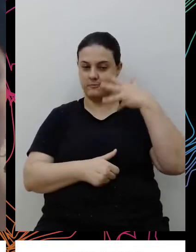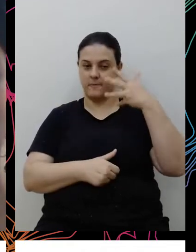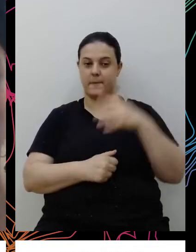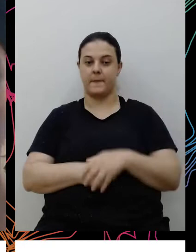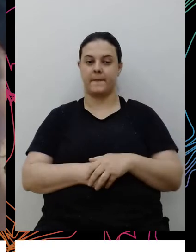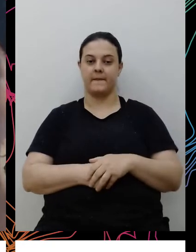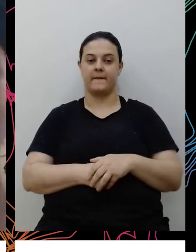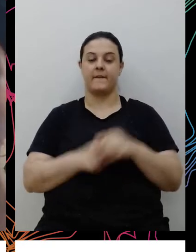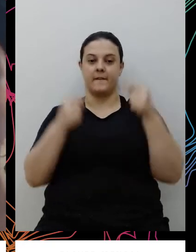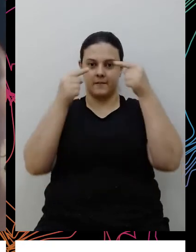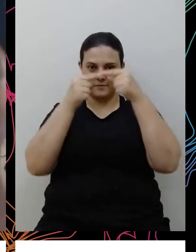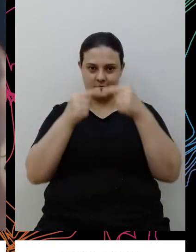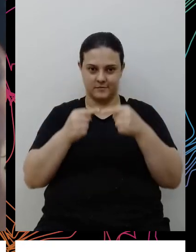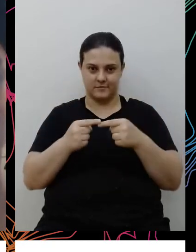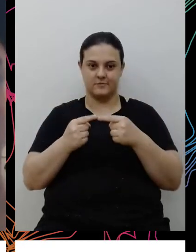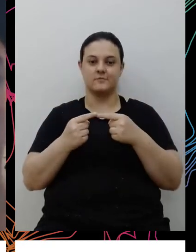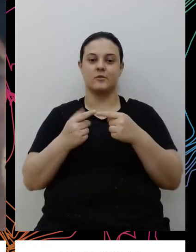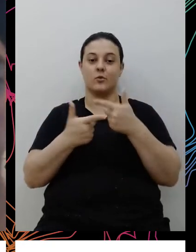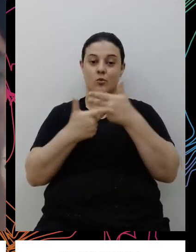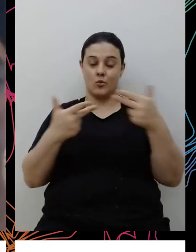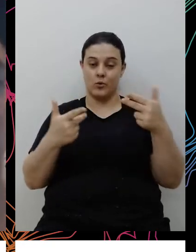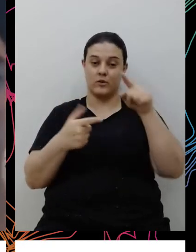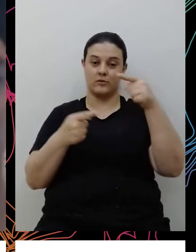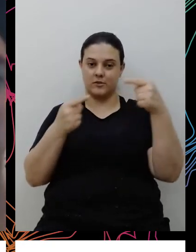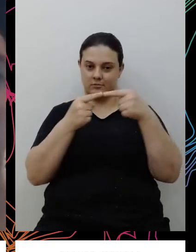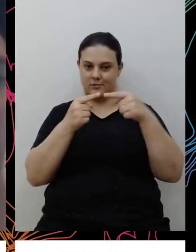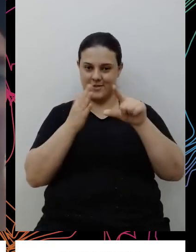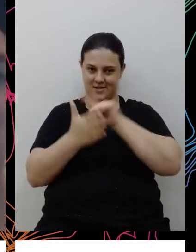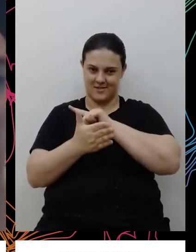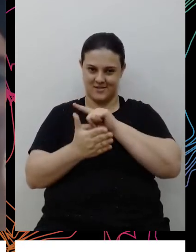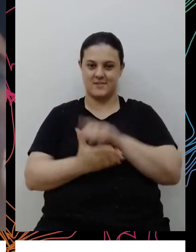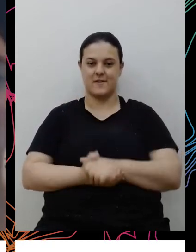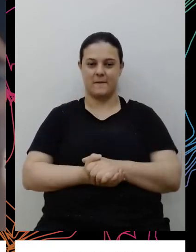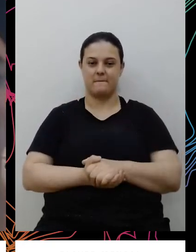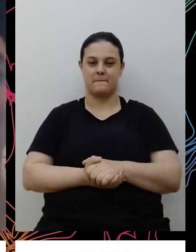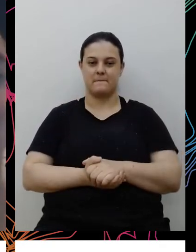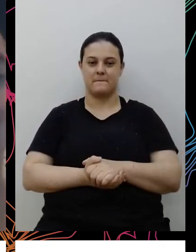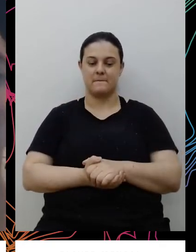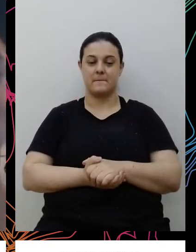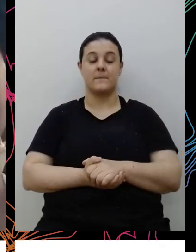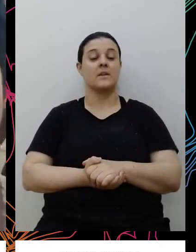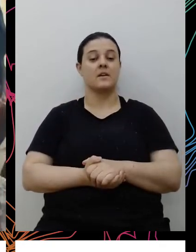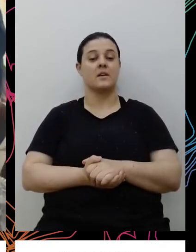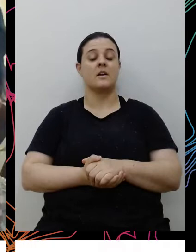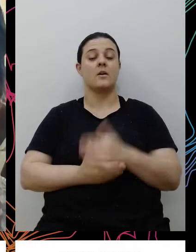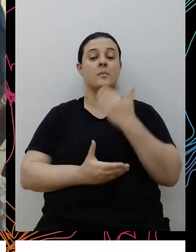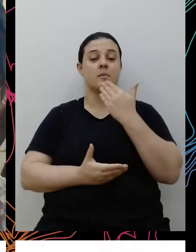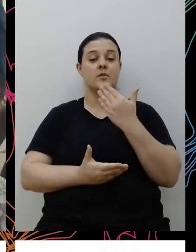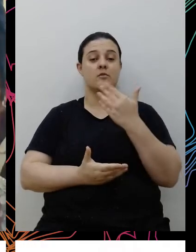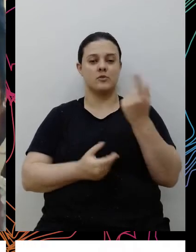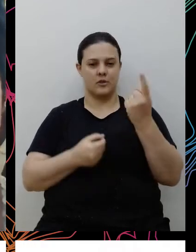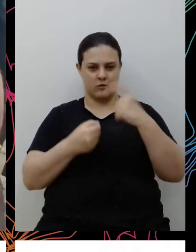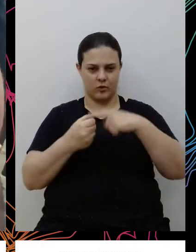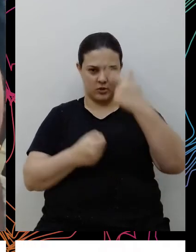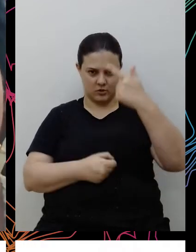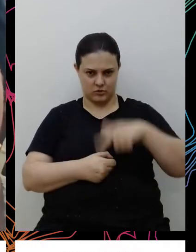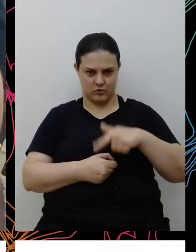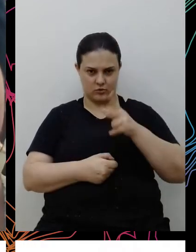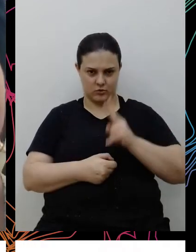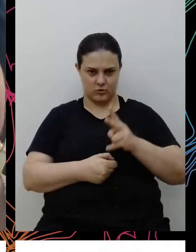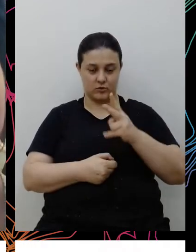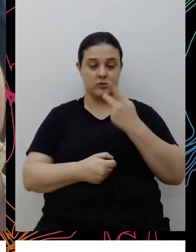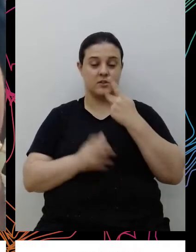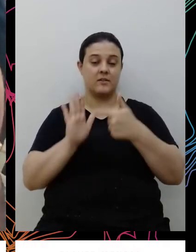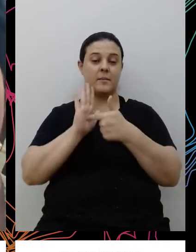em linha, ela dialogou bastante com as coisas que você colocou brevemente, Caleb. E aí eu ia pedir para você retomar a sua fala, você estava nos